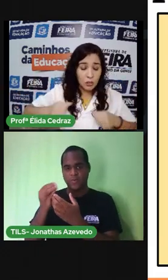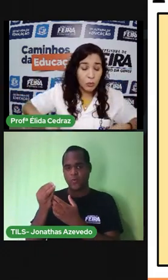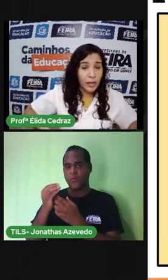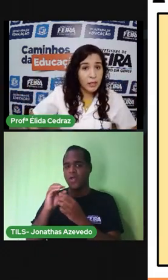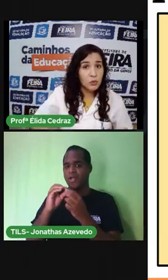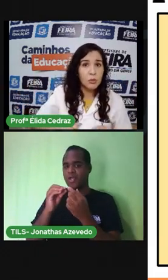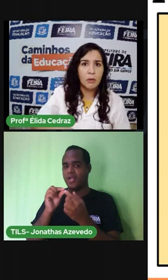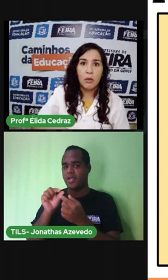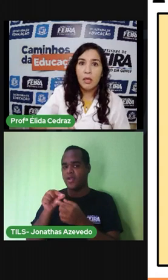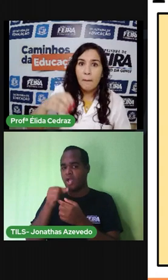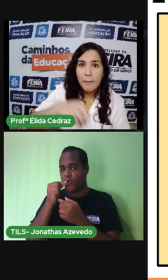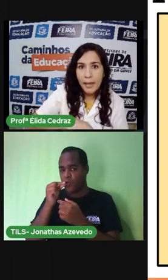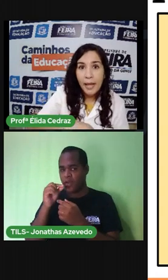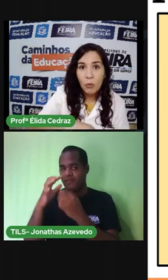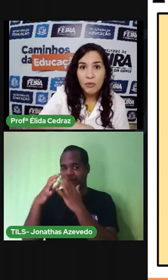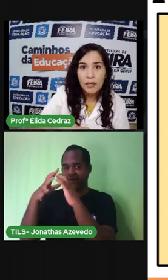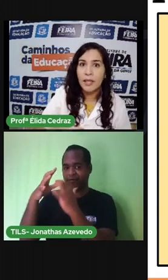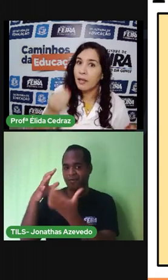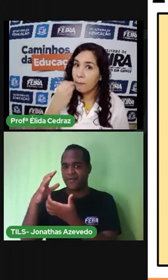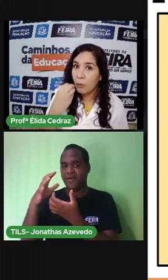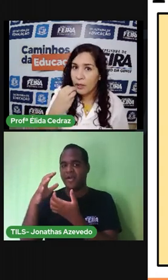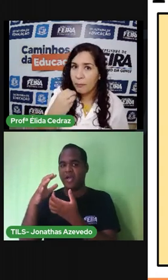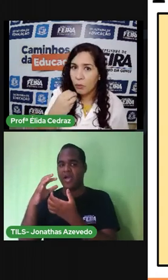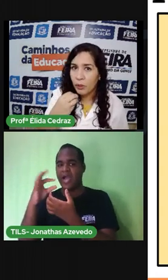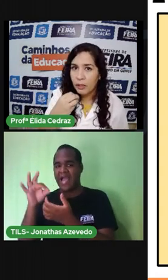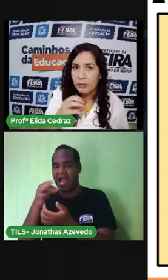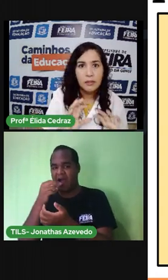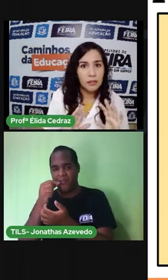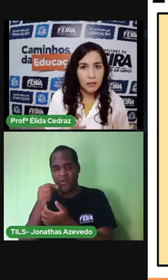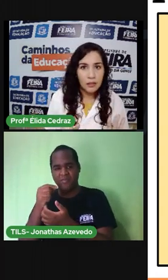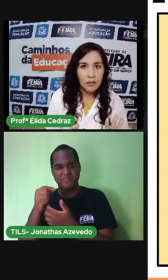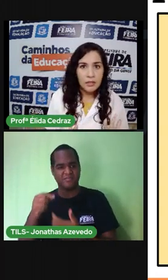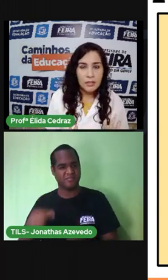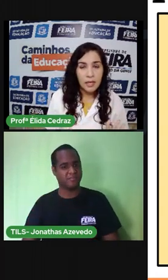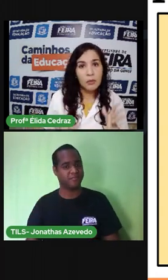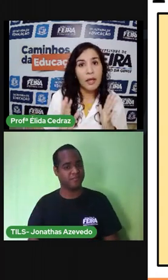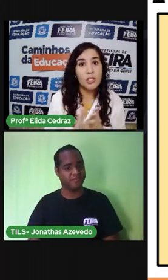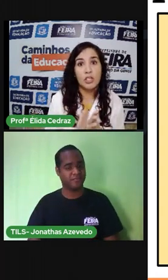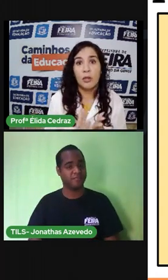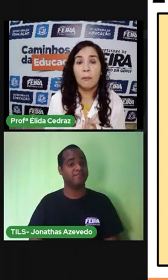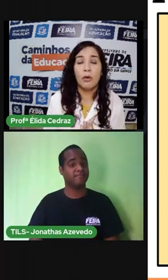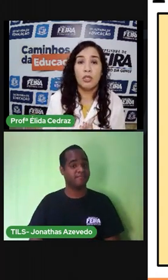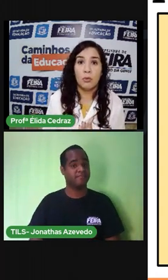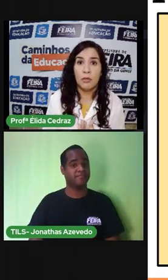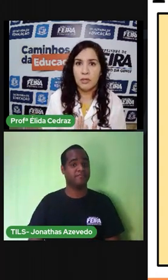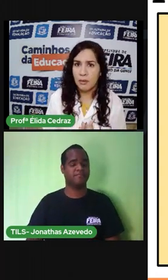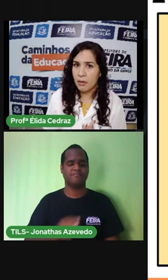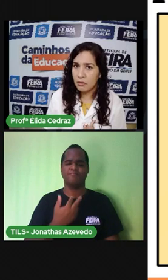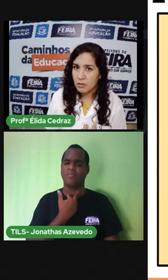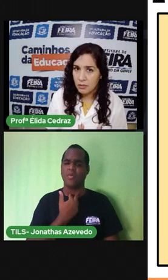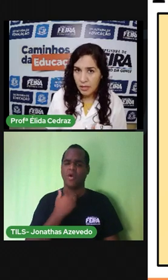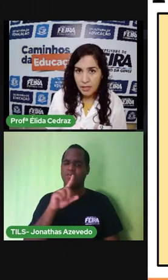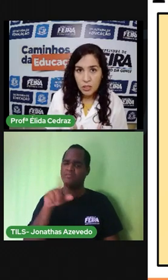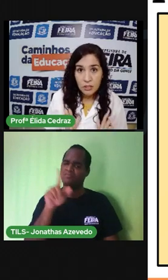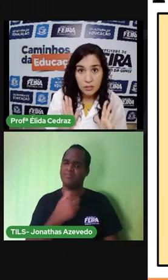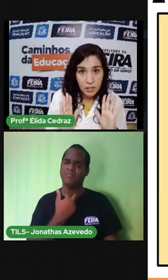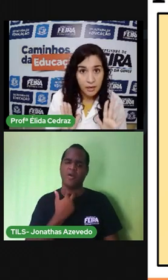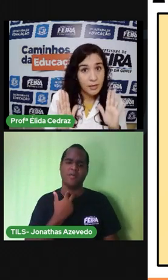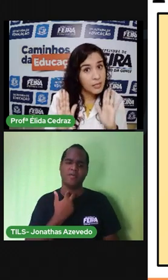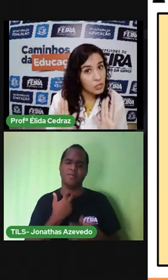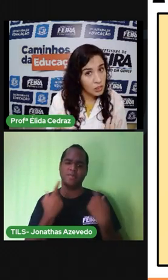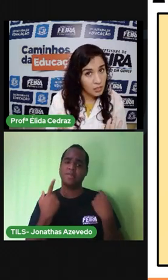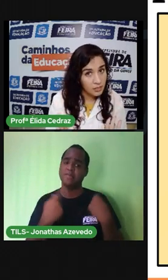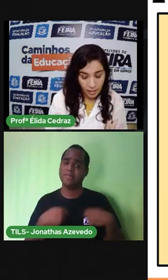vende no carrinho de mão pega a uva que está ali e põe na boca certo a gente não pode comer os alimentos sem eles